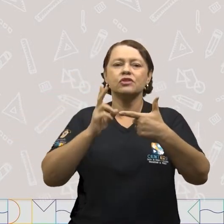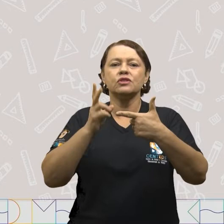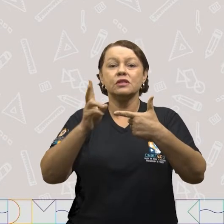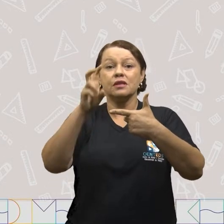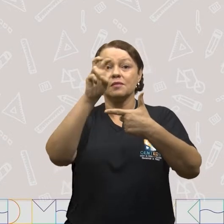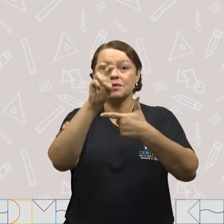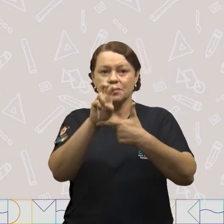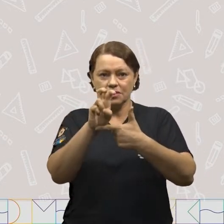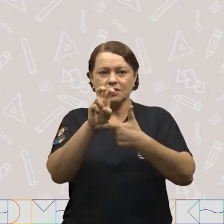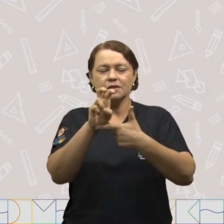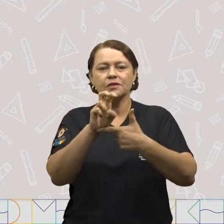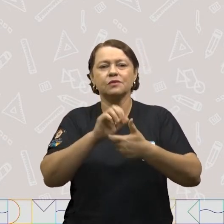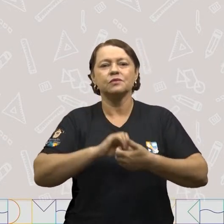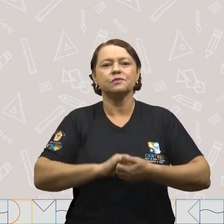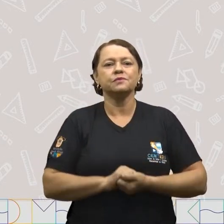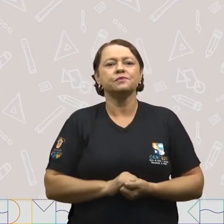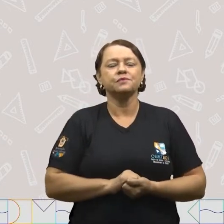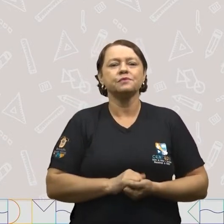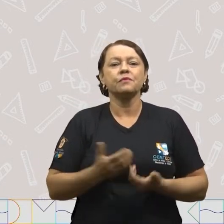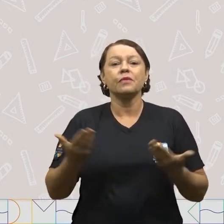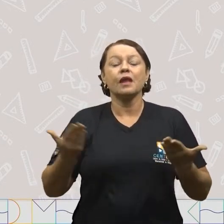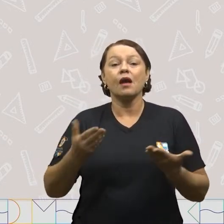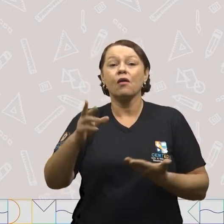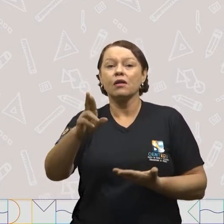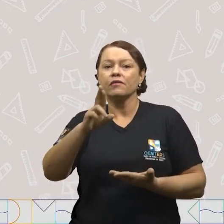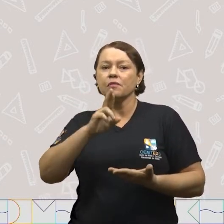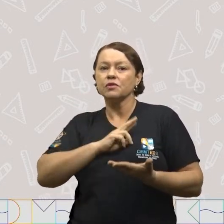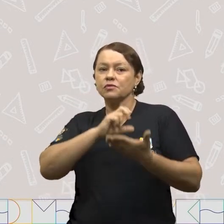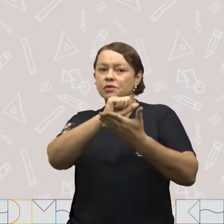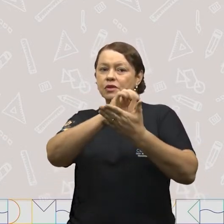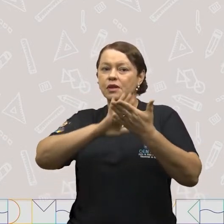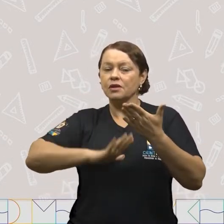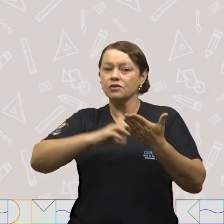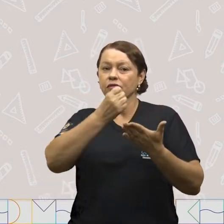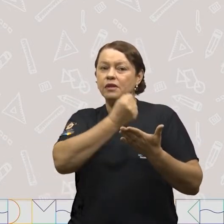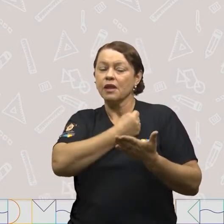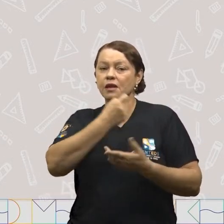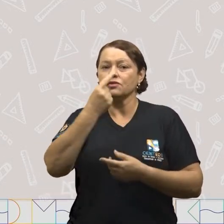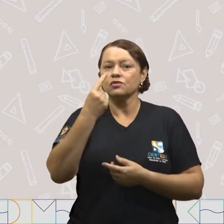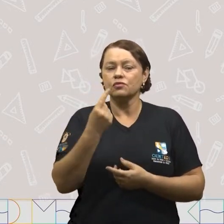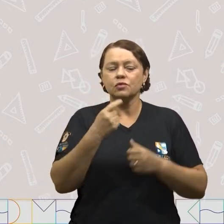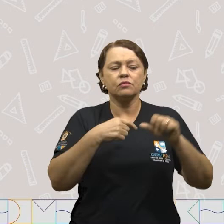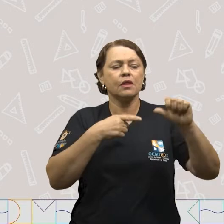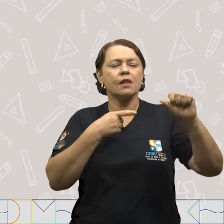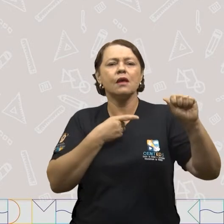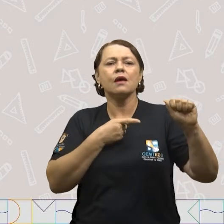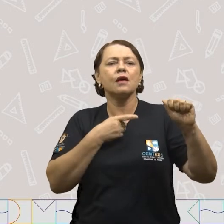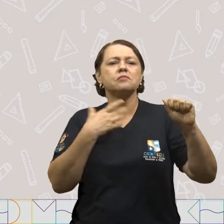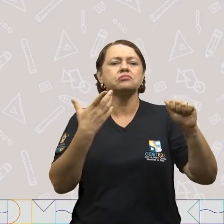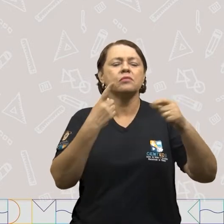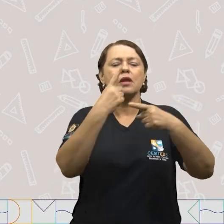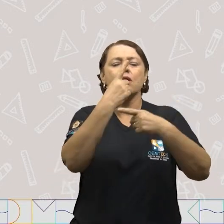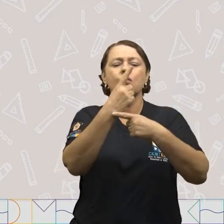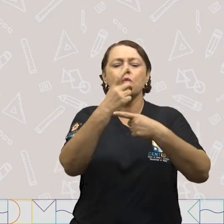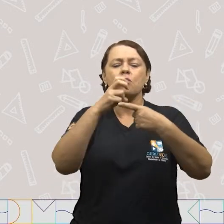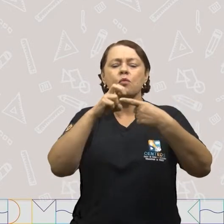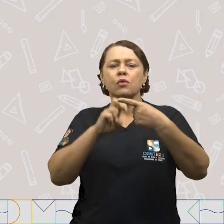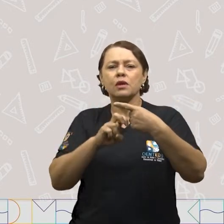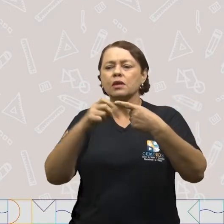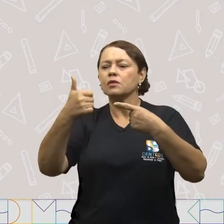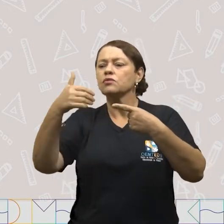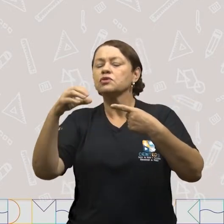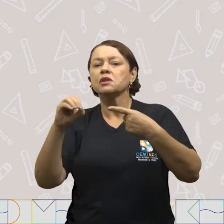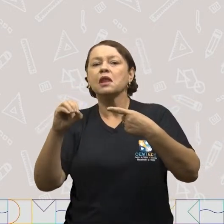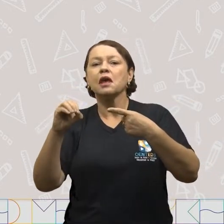cinco. Vamos responder a atividade número um. Na letra A, a quinta parte de uma